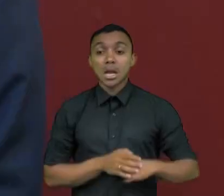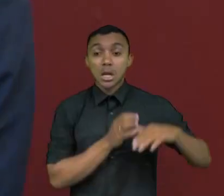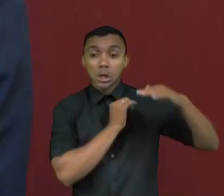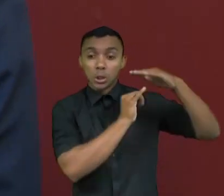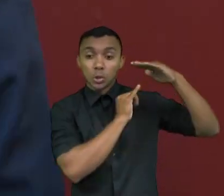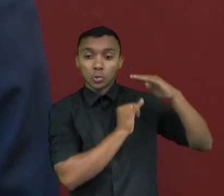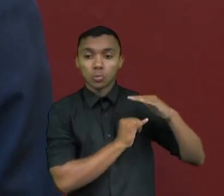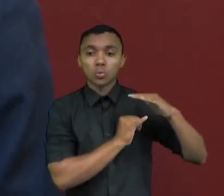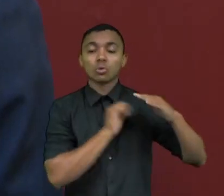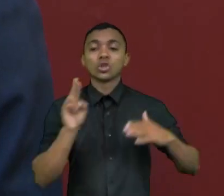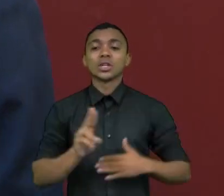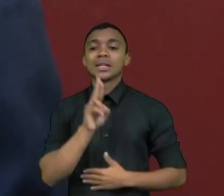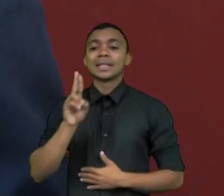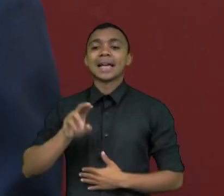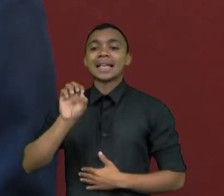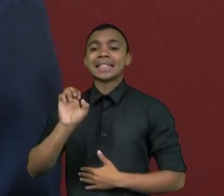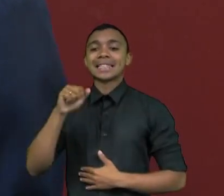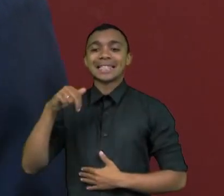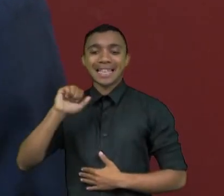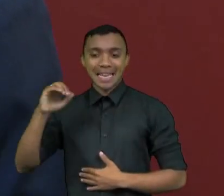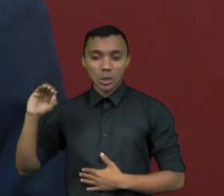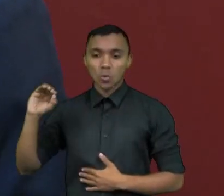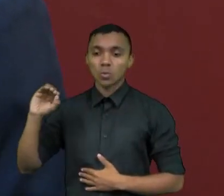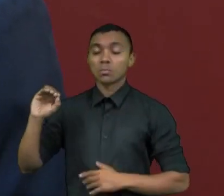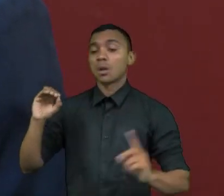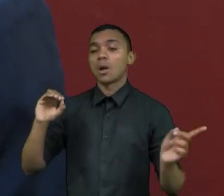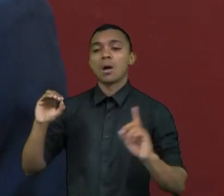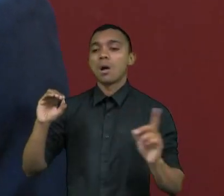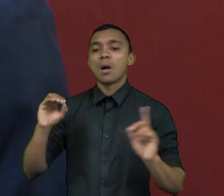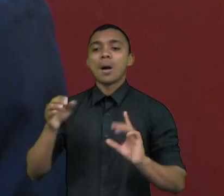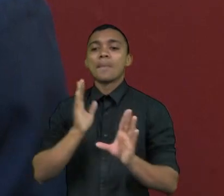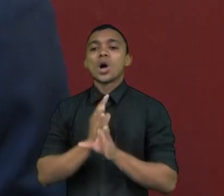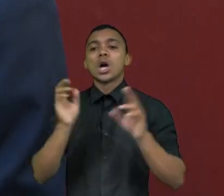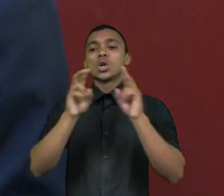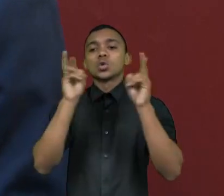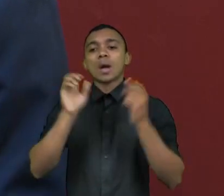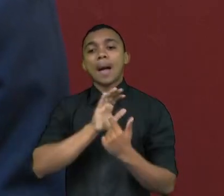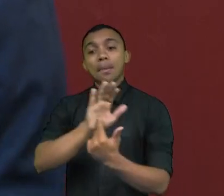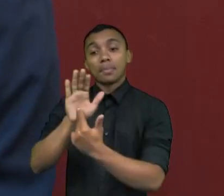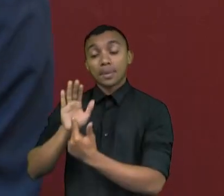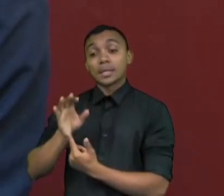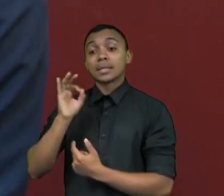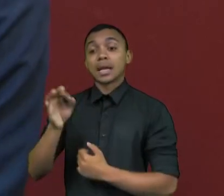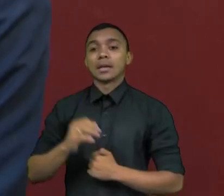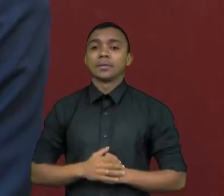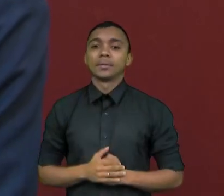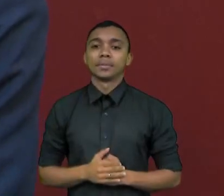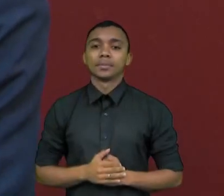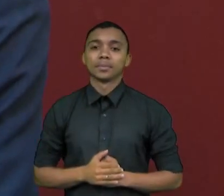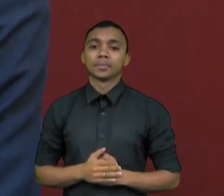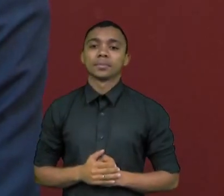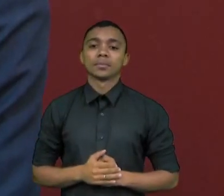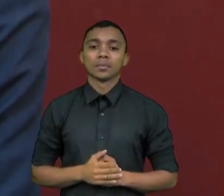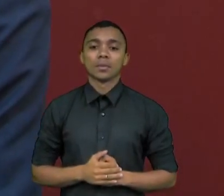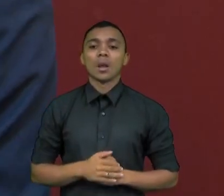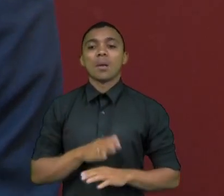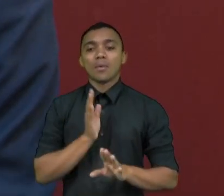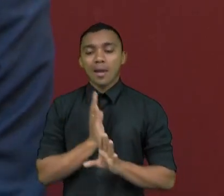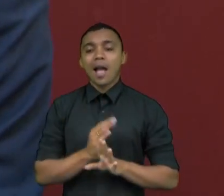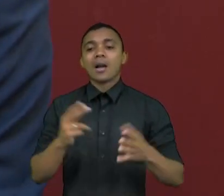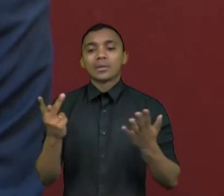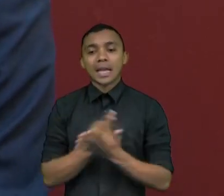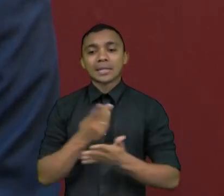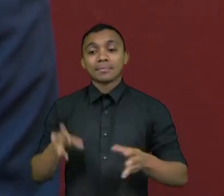utiliza o censo como base para definição das suas amostras, justamente por isso, porque o censo está extremamente defasado.